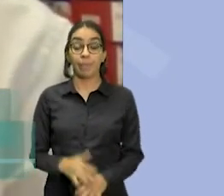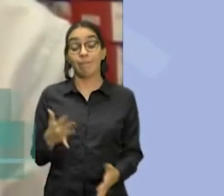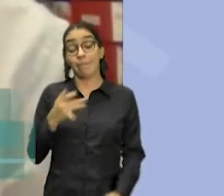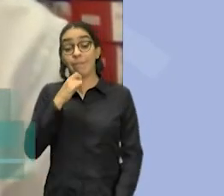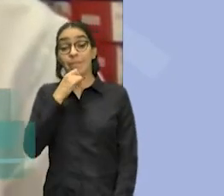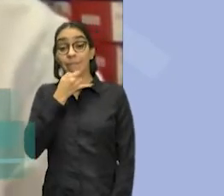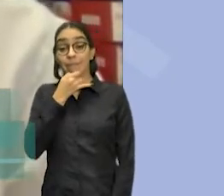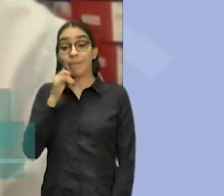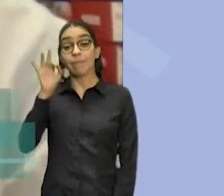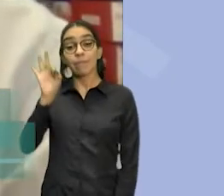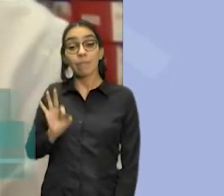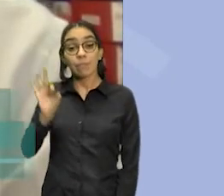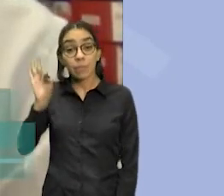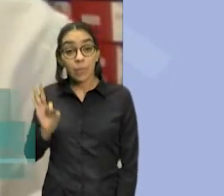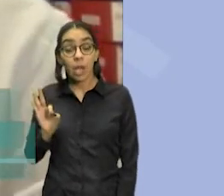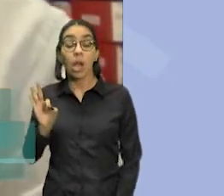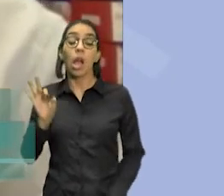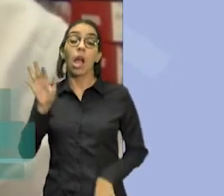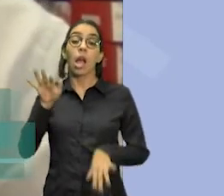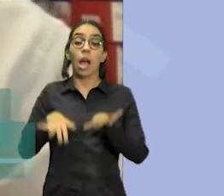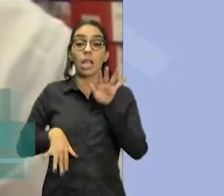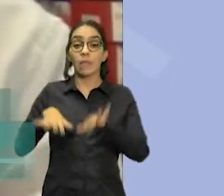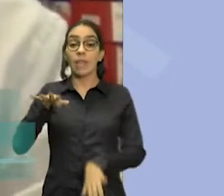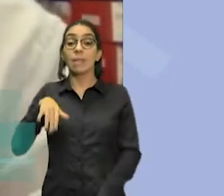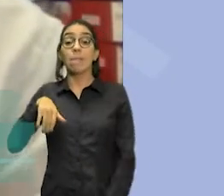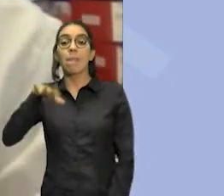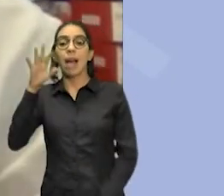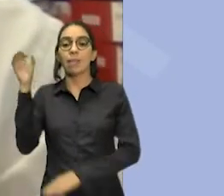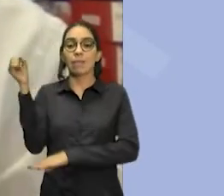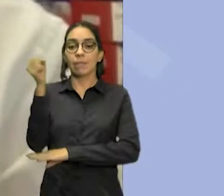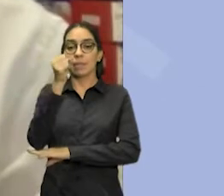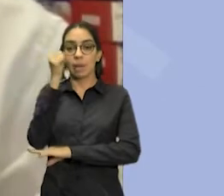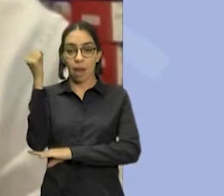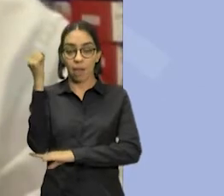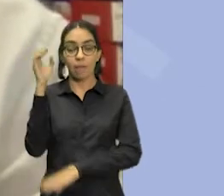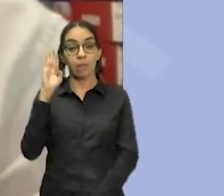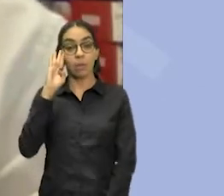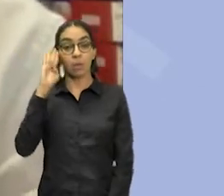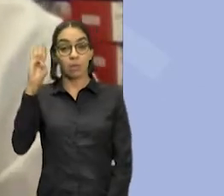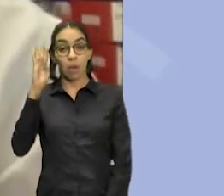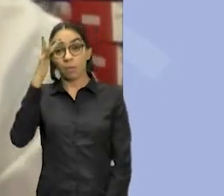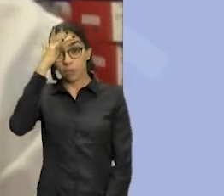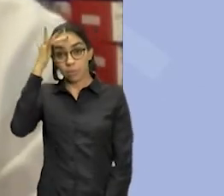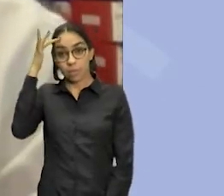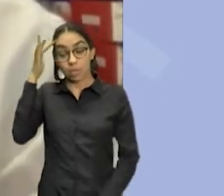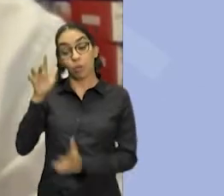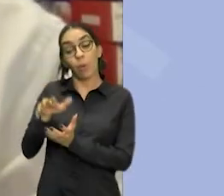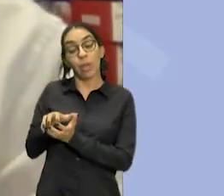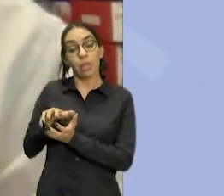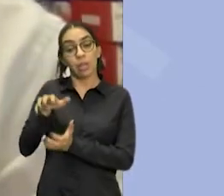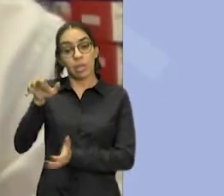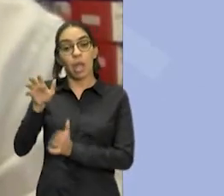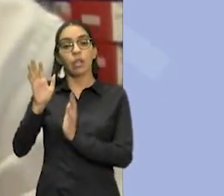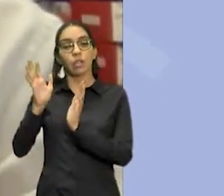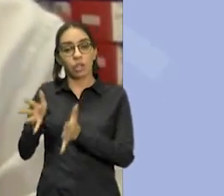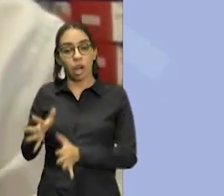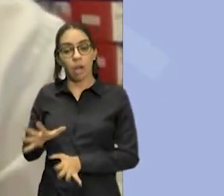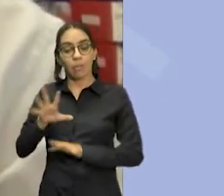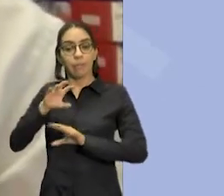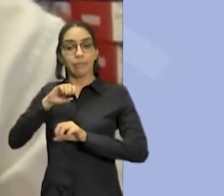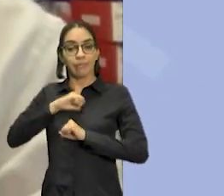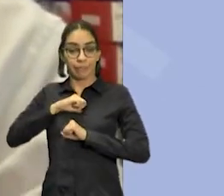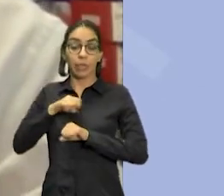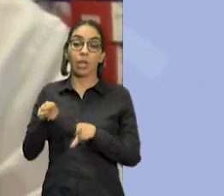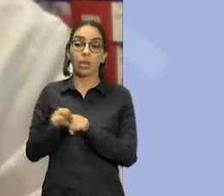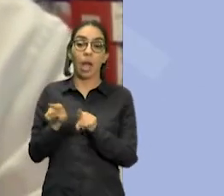pode tê-los de uma forma muito severa, especialmente as pessoas com mais idade e as pessoas com comorbidade.